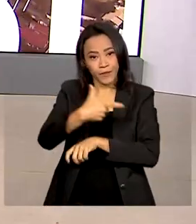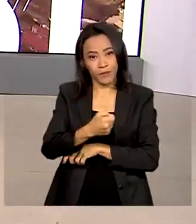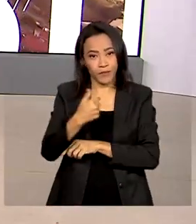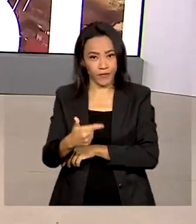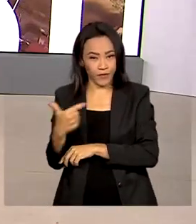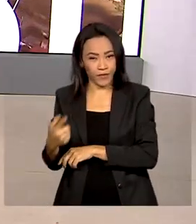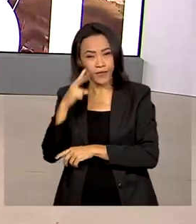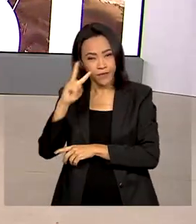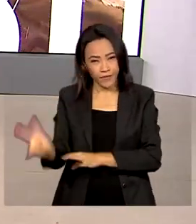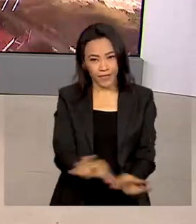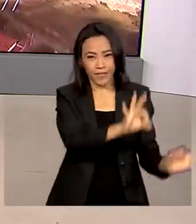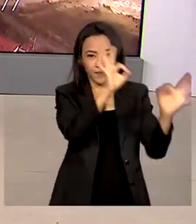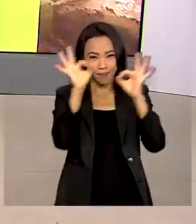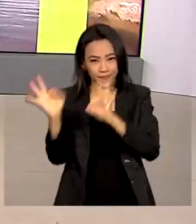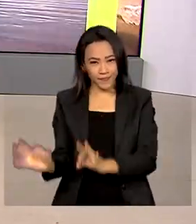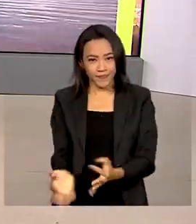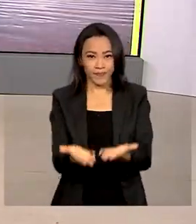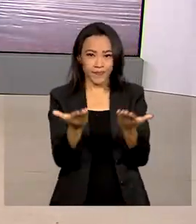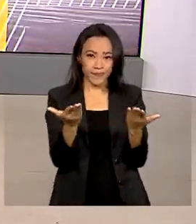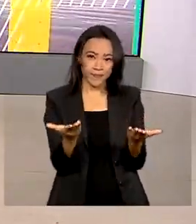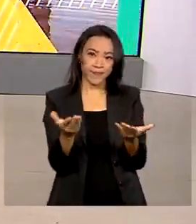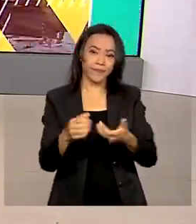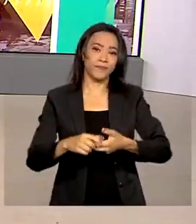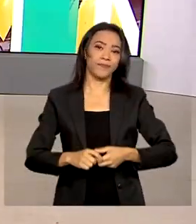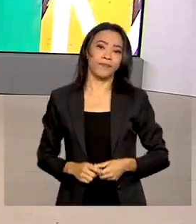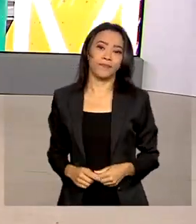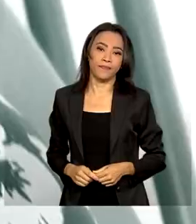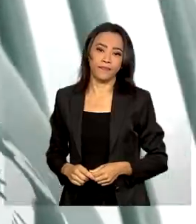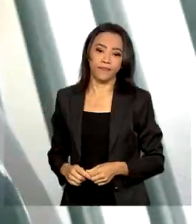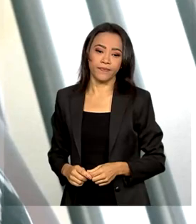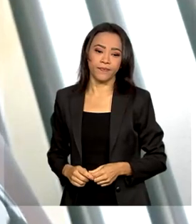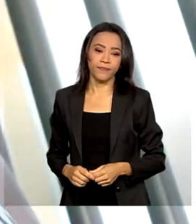Veja na reportagem de Márcia Fernandes.